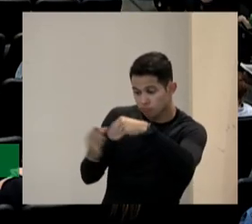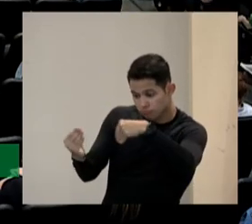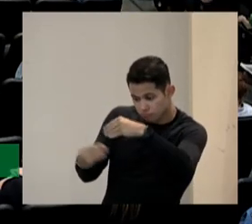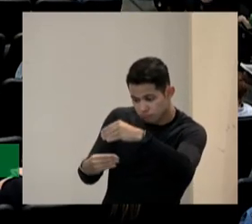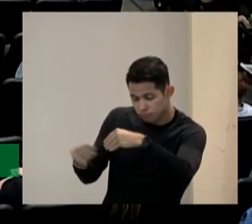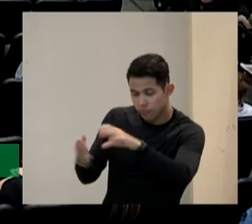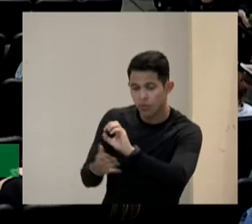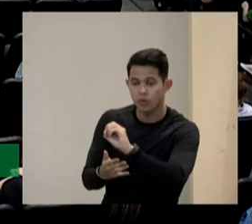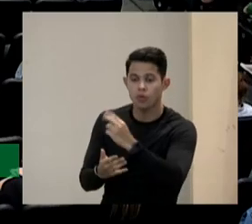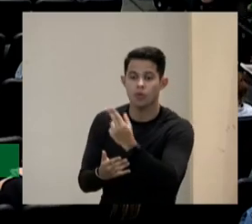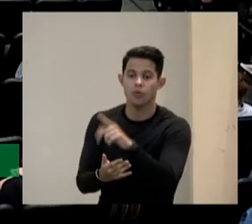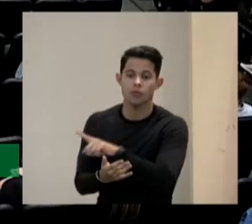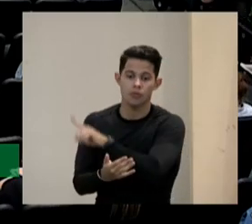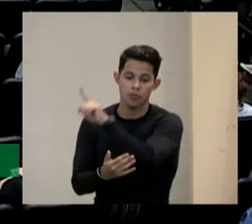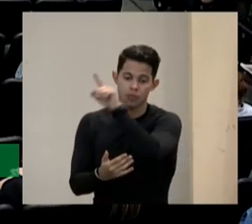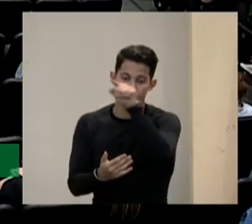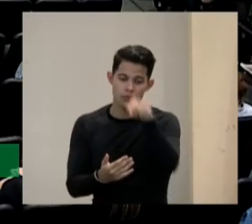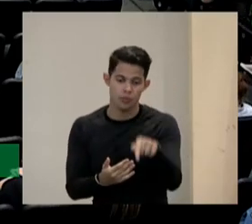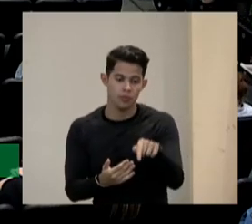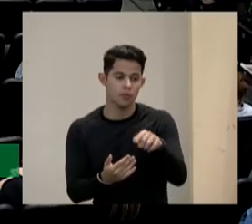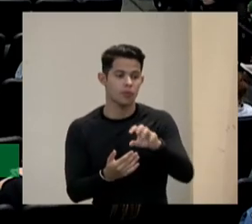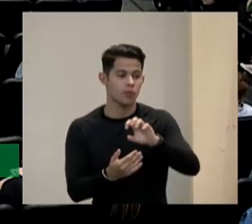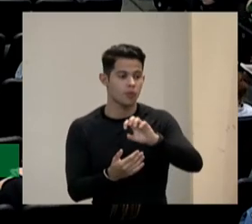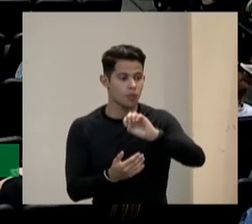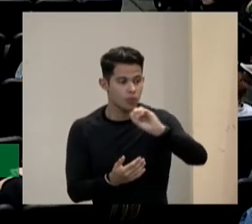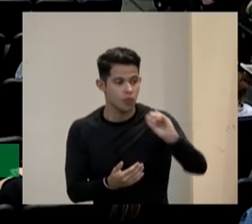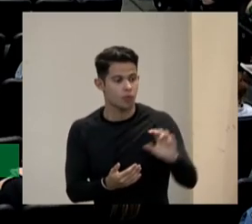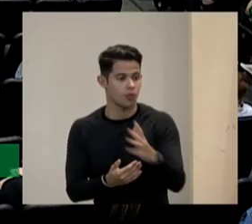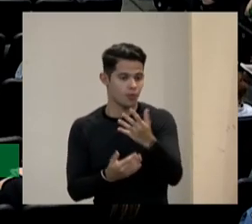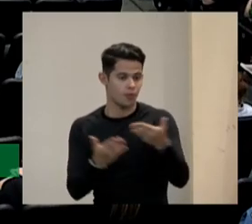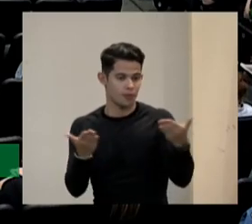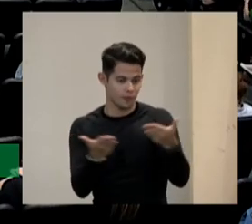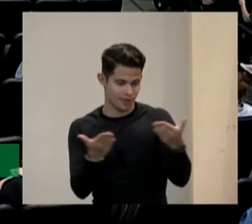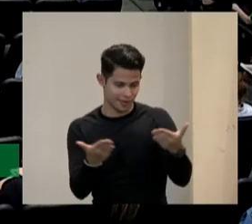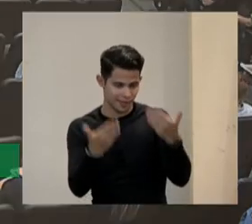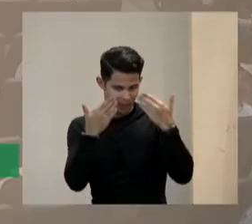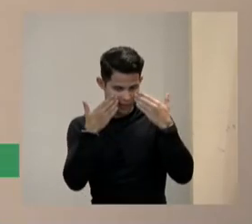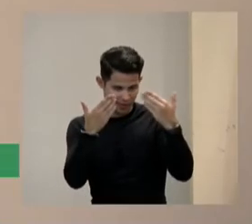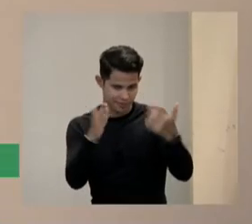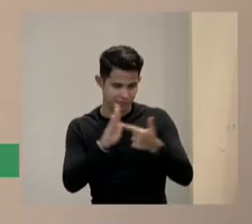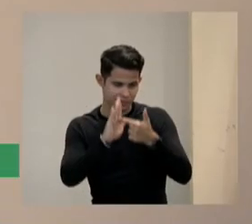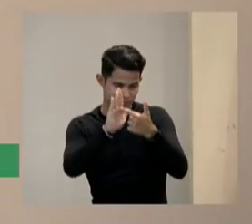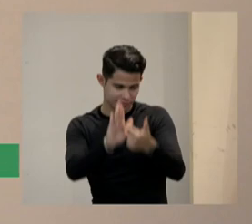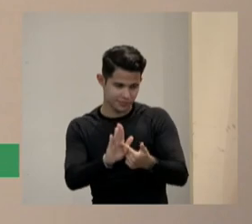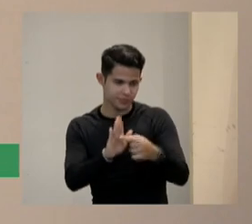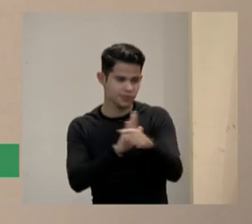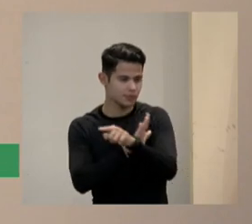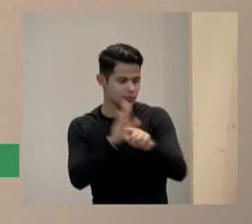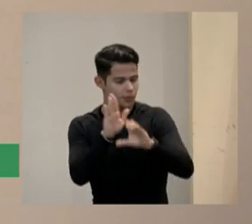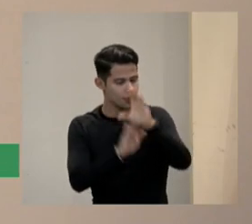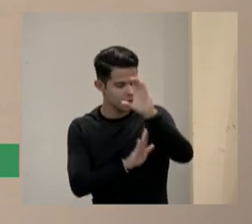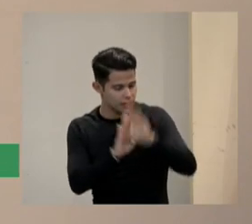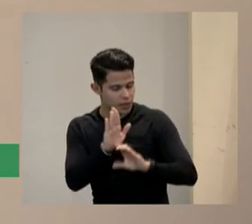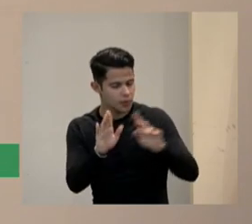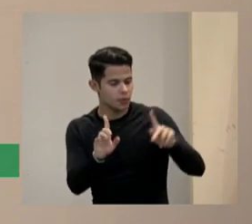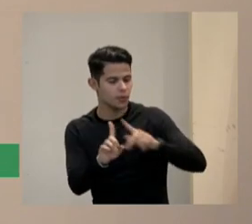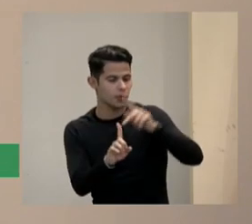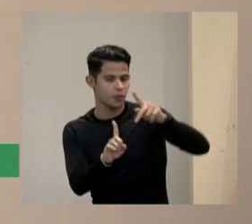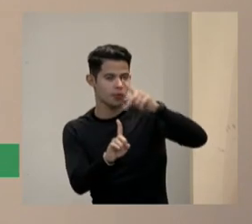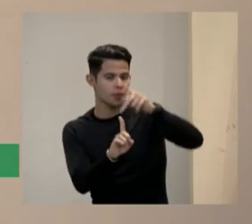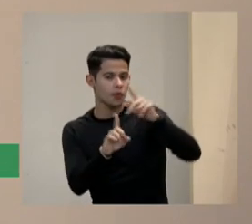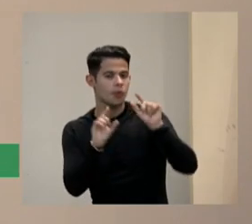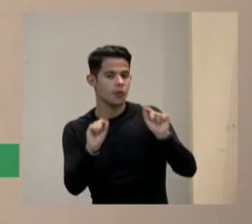ou esta nova versão que agora está aparecendo dentro do currículo dentro do planejamento que é a